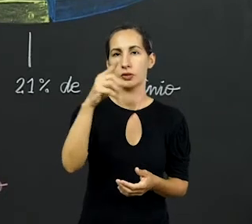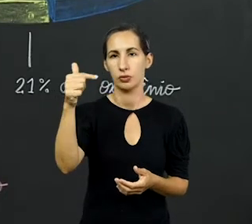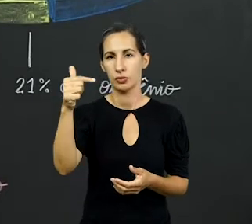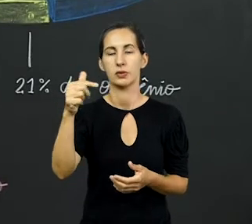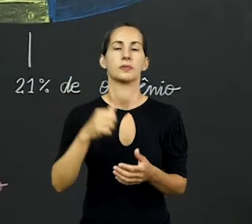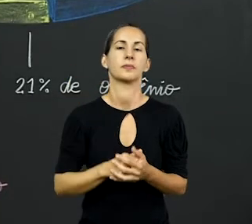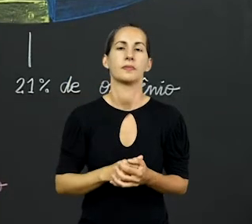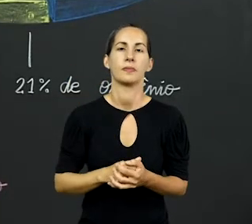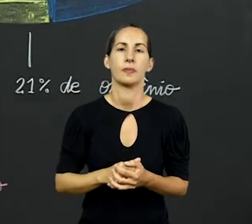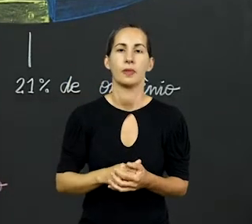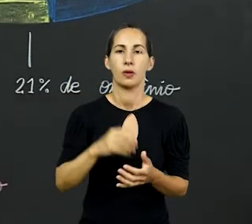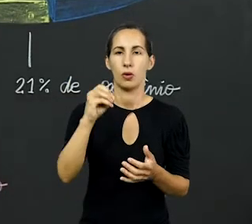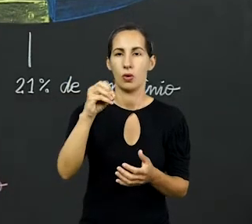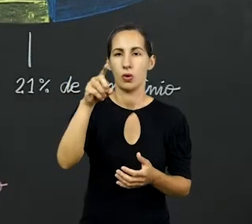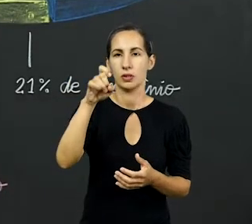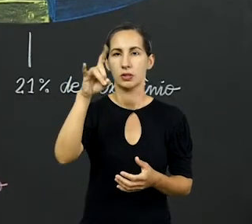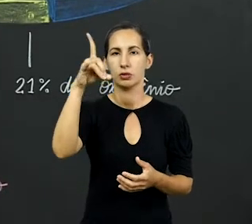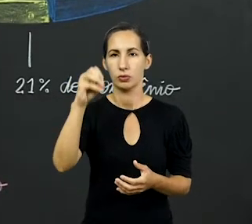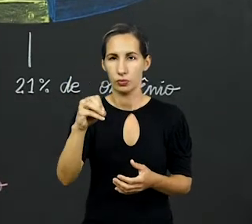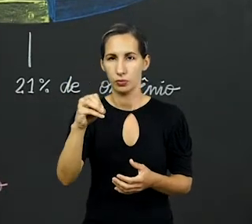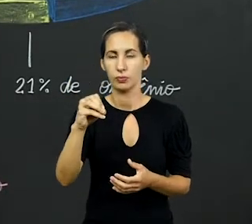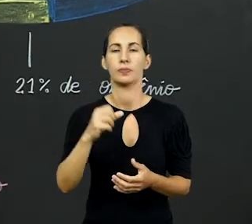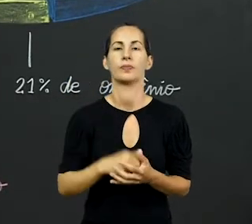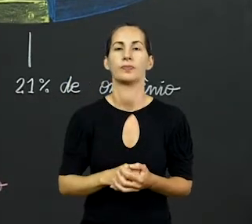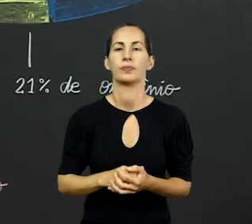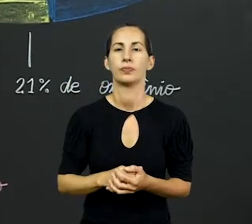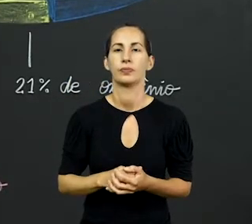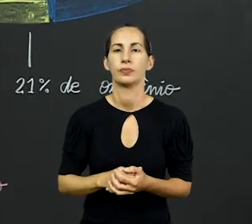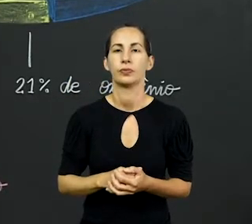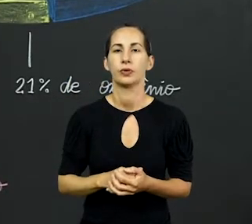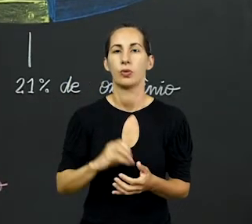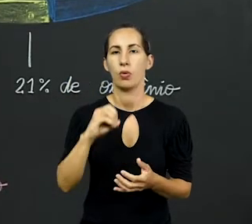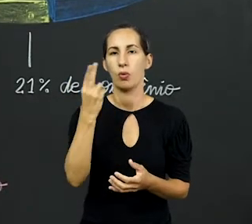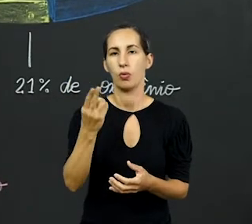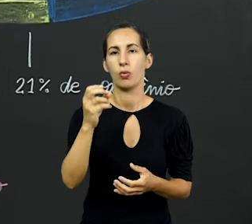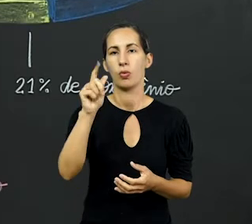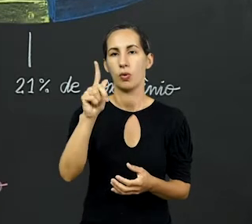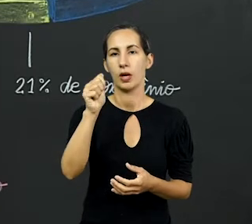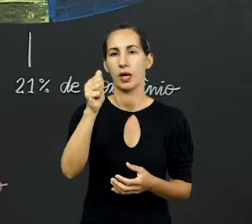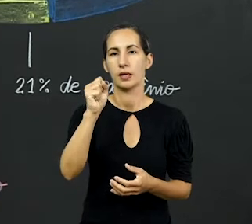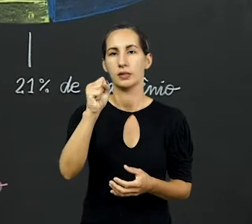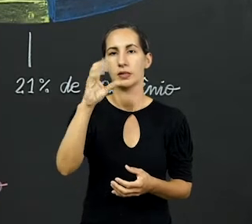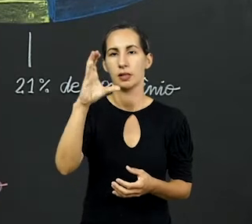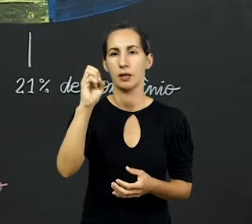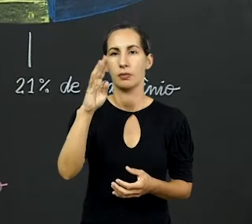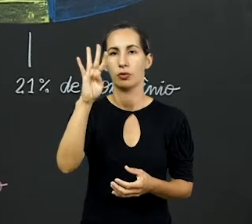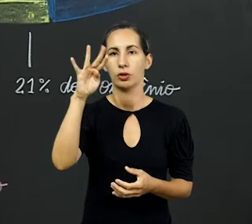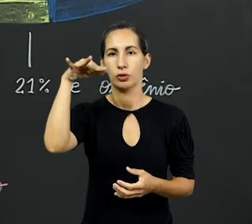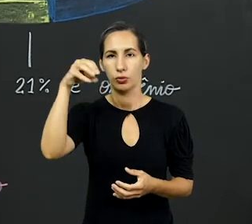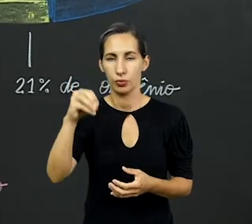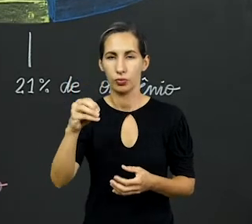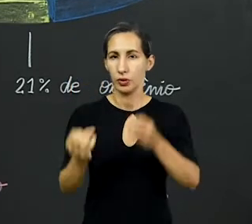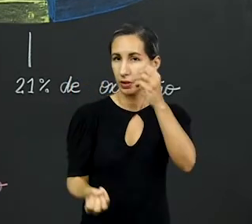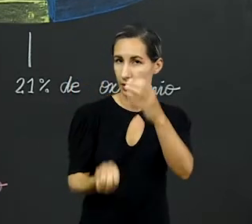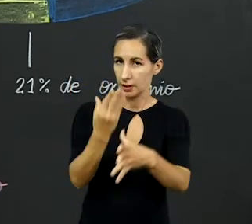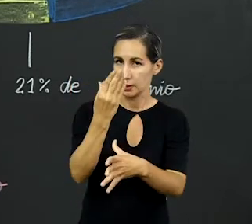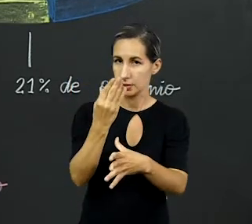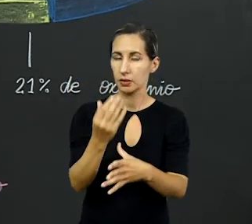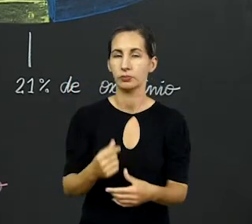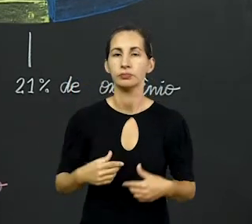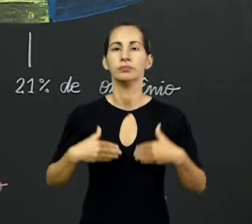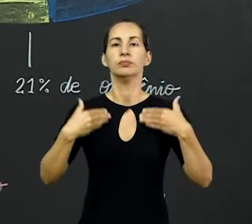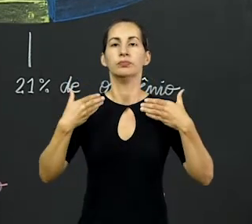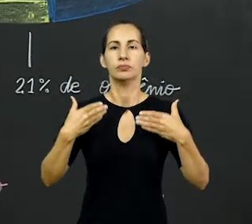Di, dois, óxido, carbono. Dióxido de carbono ou gás carbônico. Ele é o produto aí da nossa